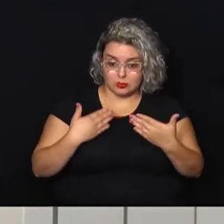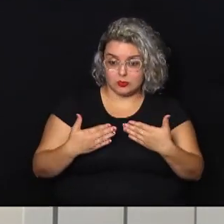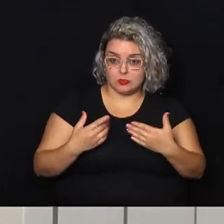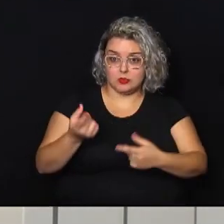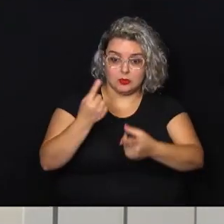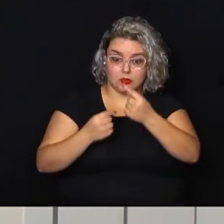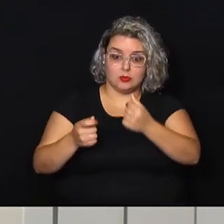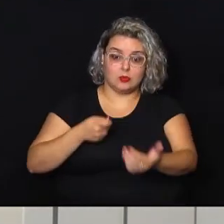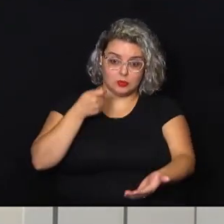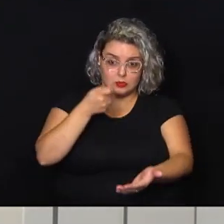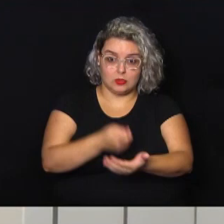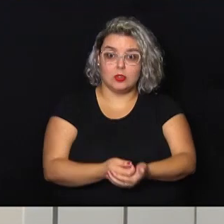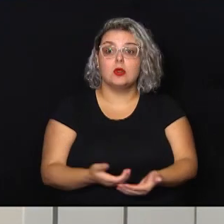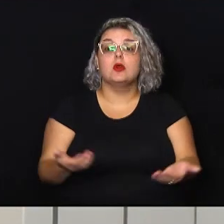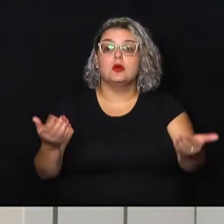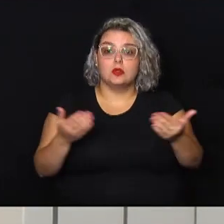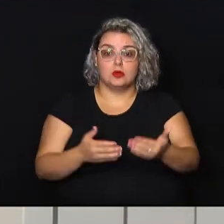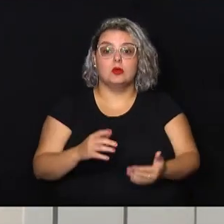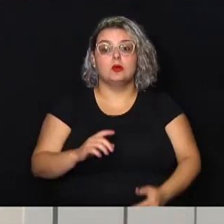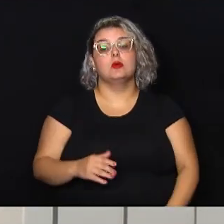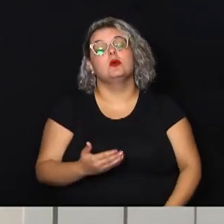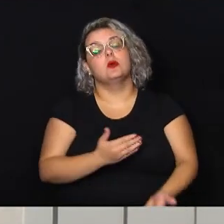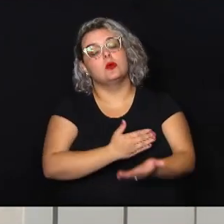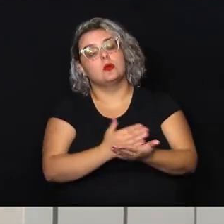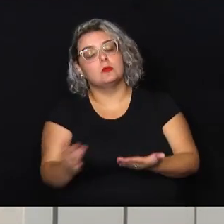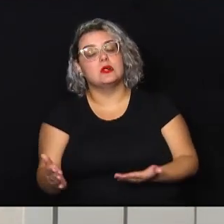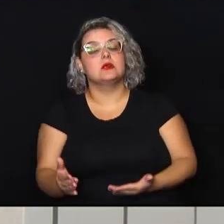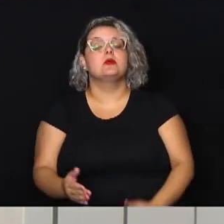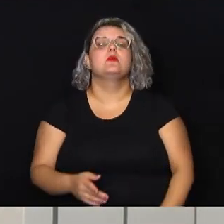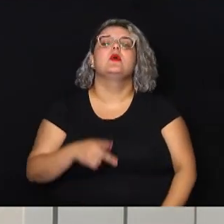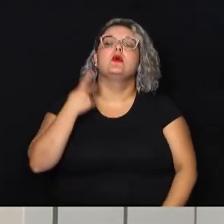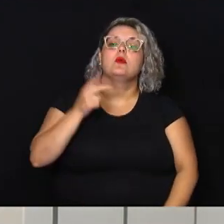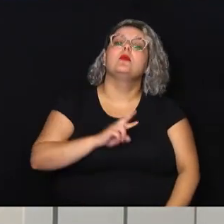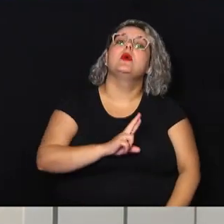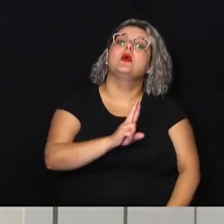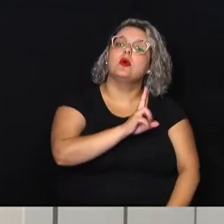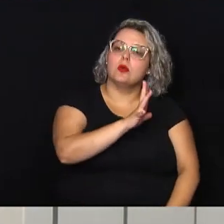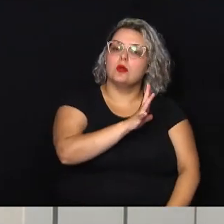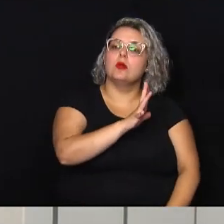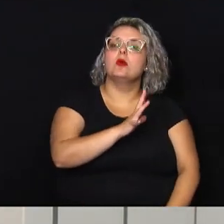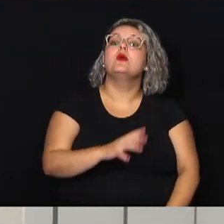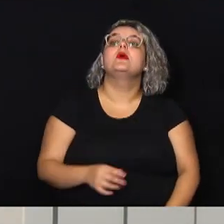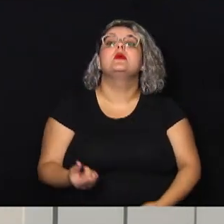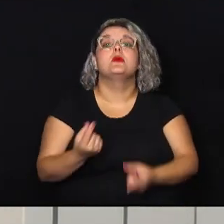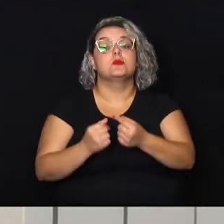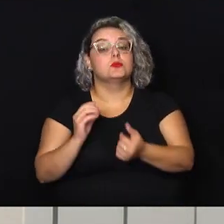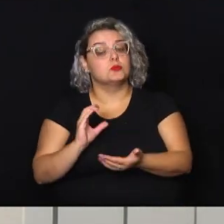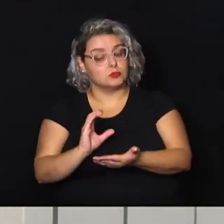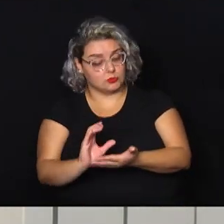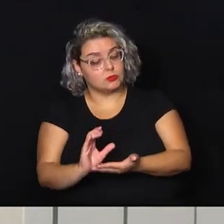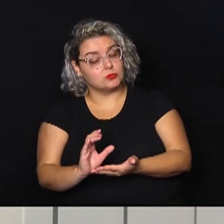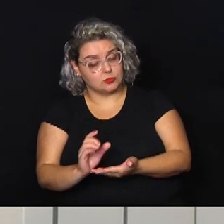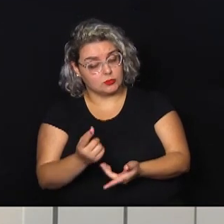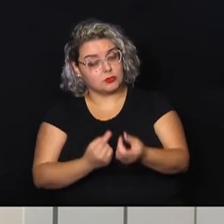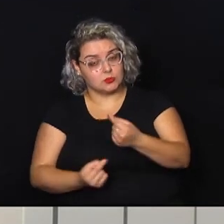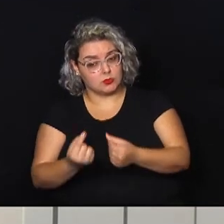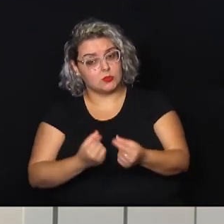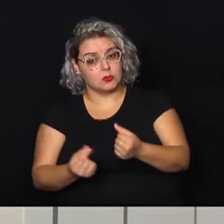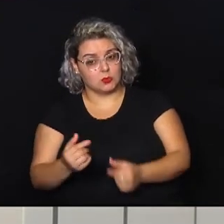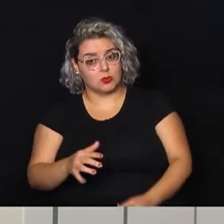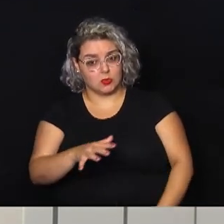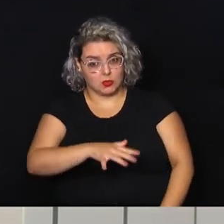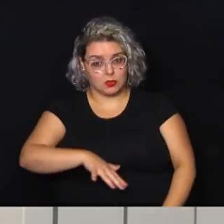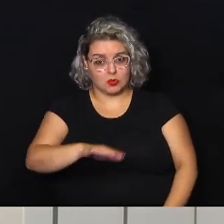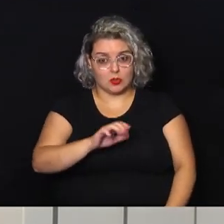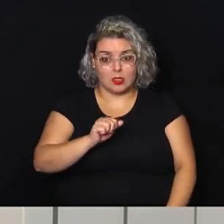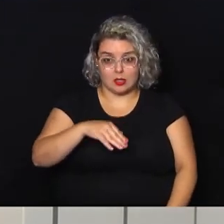parlamentares e agora nós vamos com o vereador Rubens Gás, que destinou um valor para as emendas para a região dos